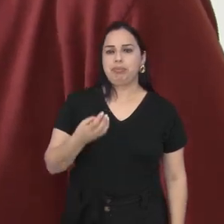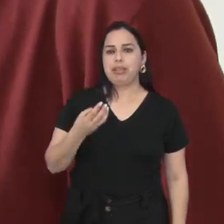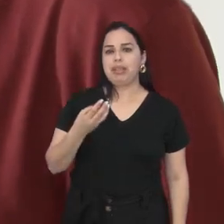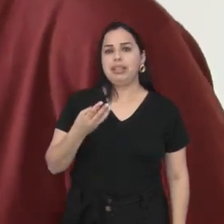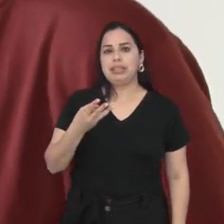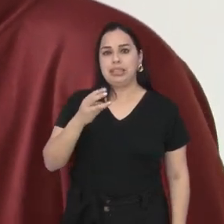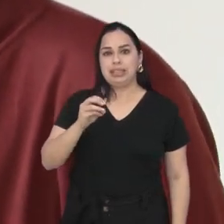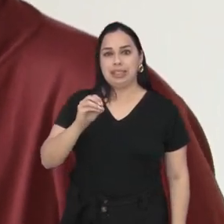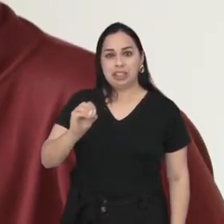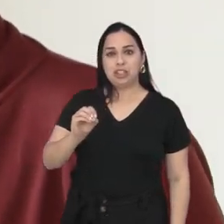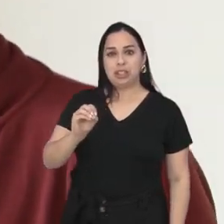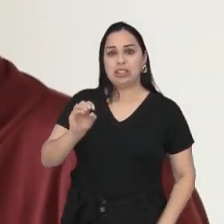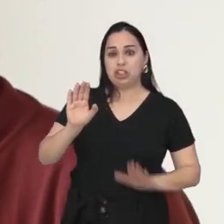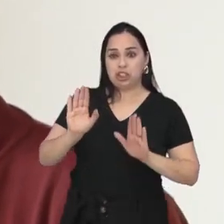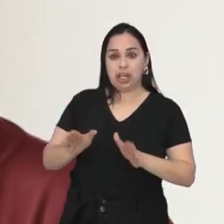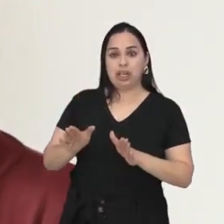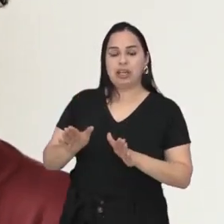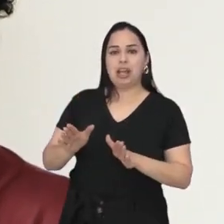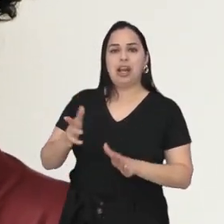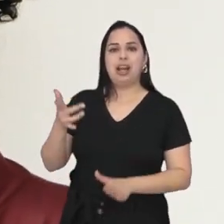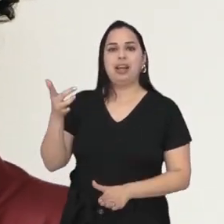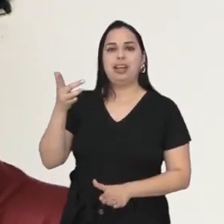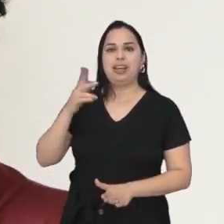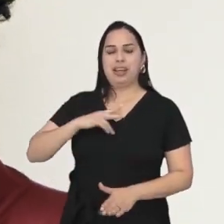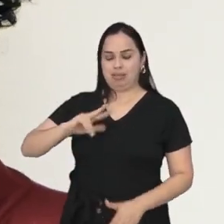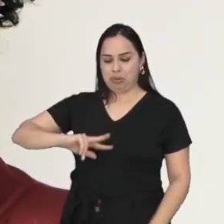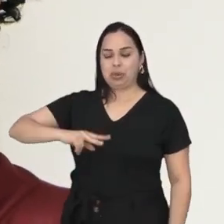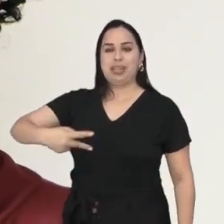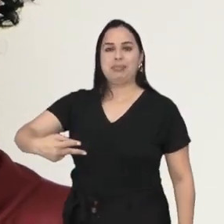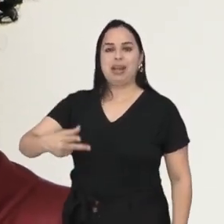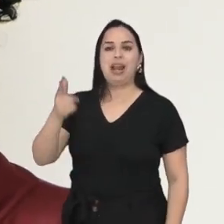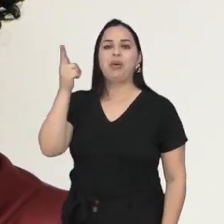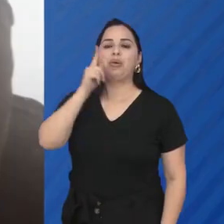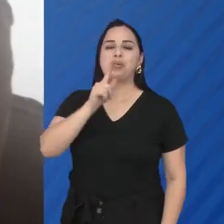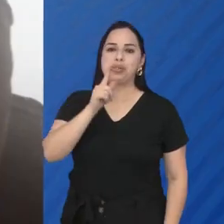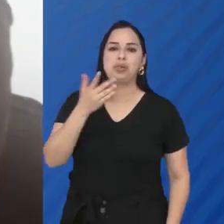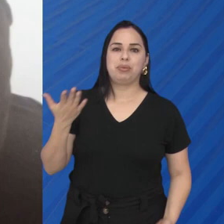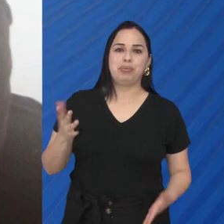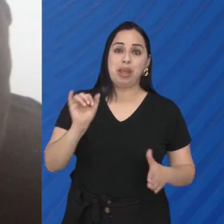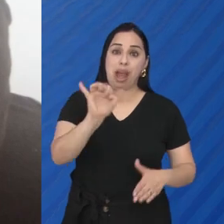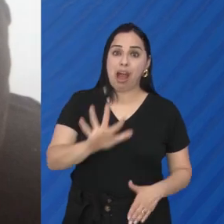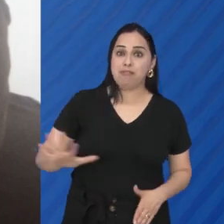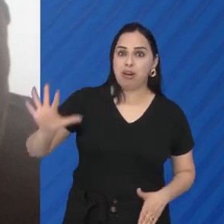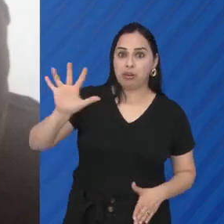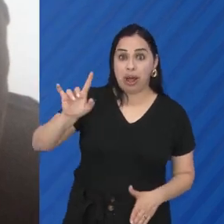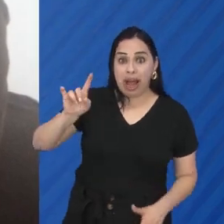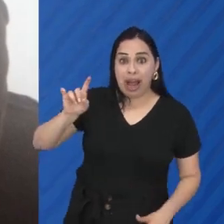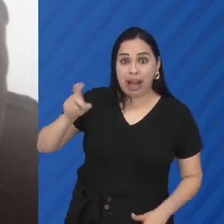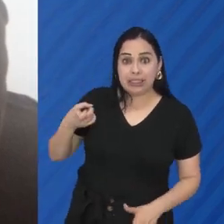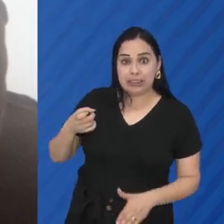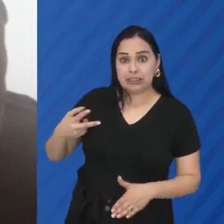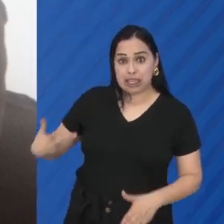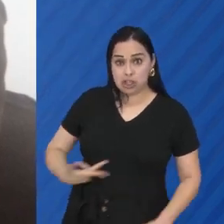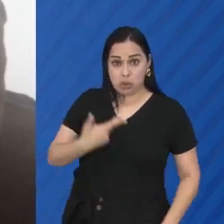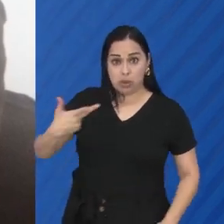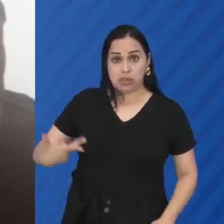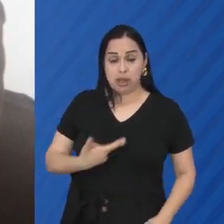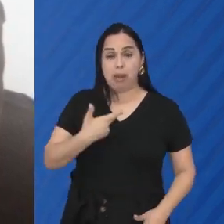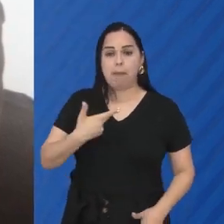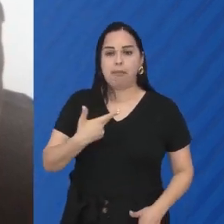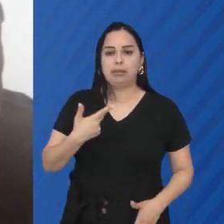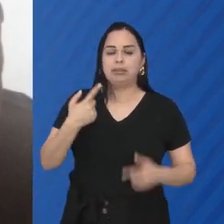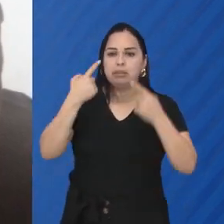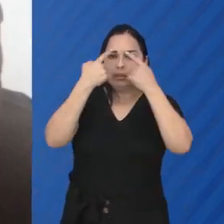Trinta dias após o transplante, Suelen recuperou o brilho no olhar. A foto registrada antes da cirurgia